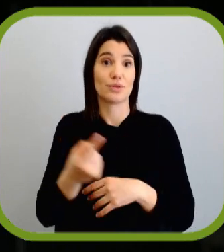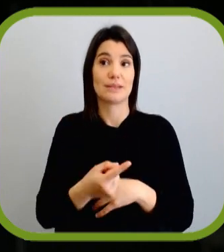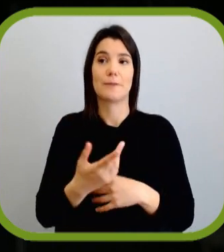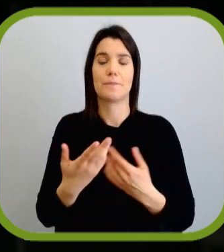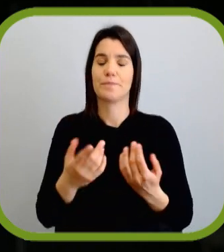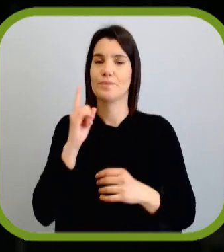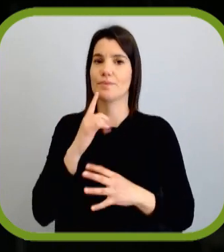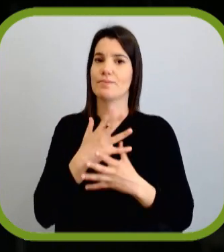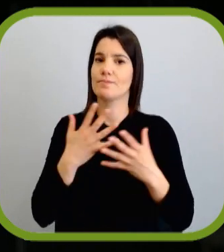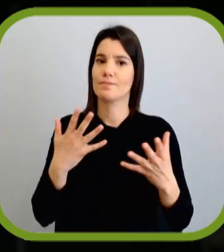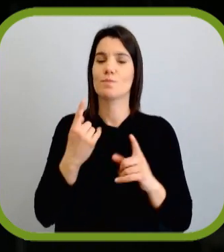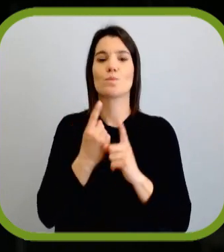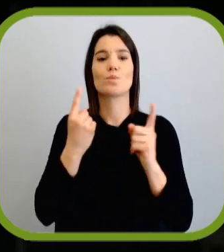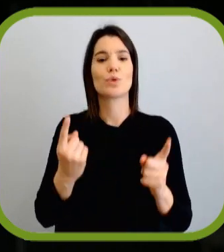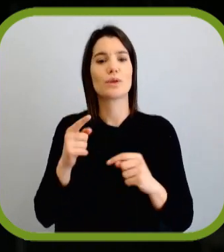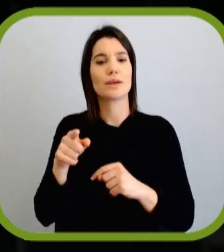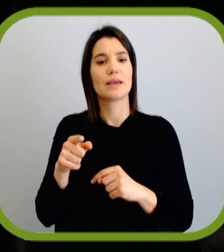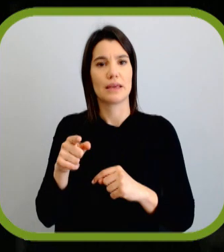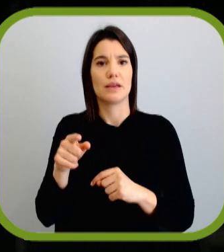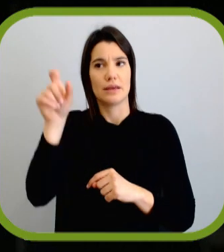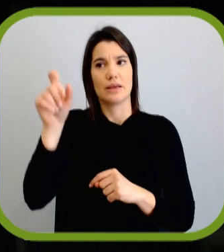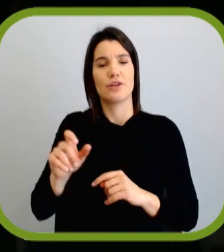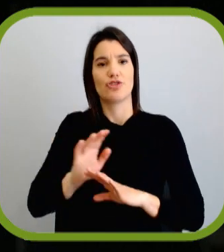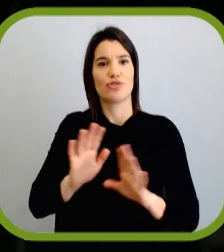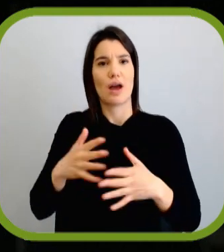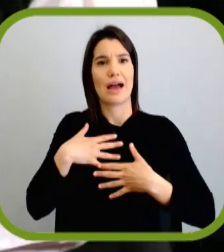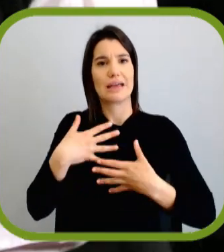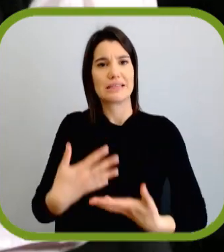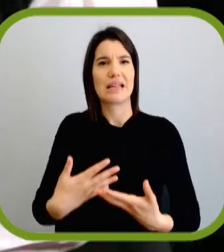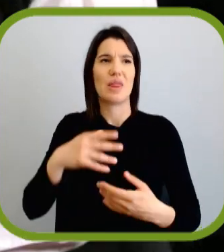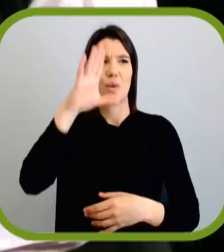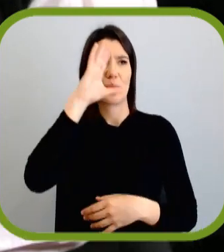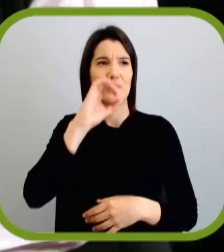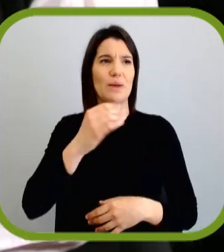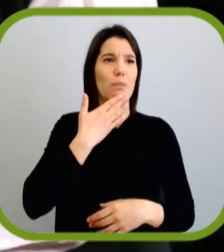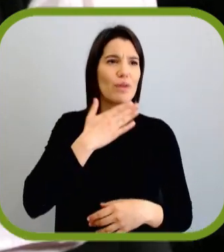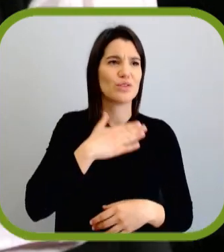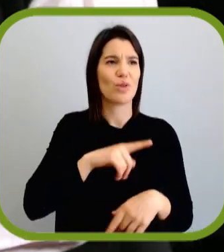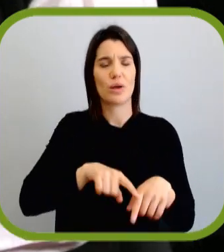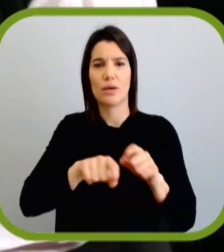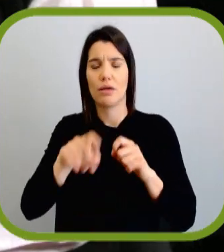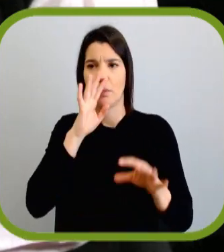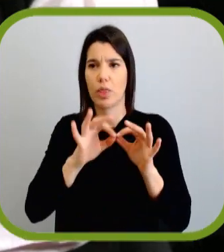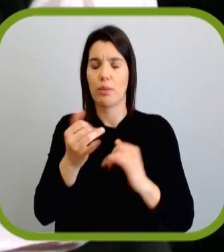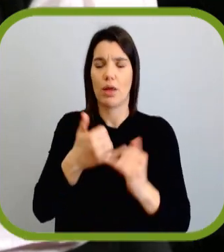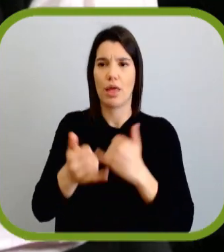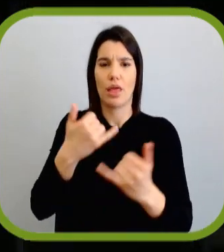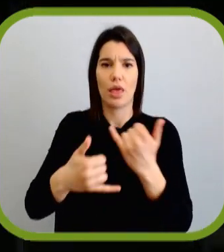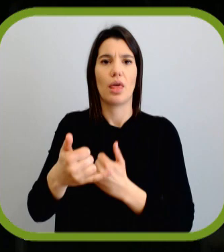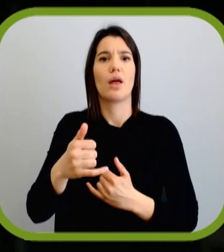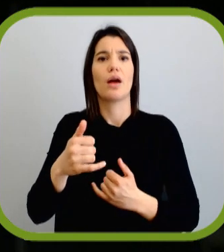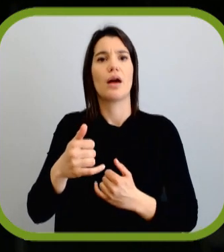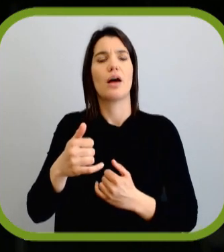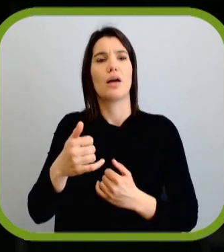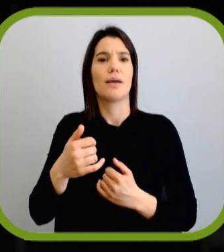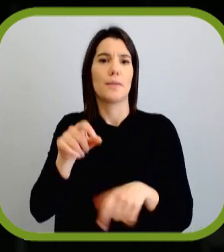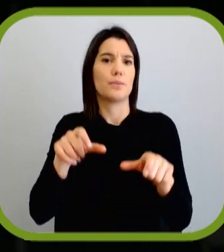maioria absoluta foi muito importante, porque os eleitores estavam um bocadinho cansados de governos provisórios, de ciclo curto, e